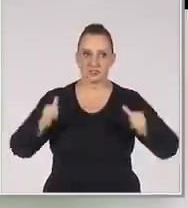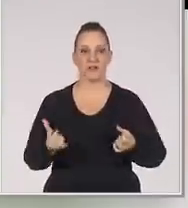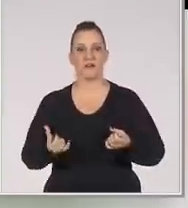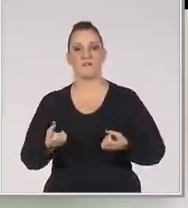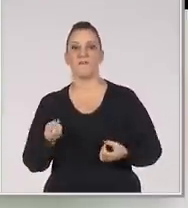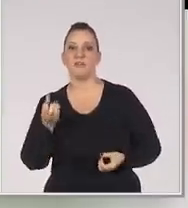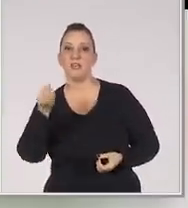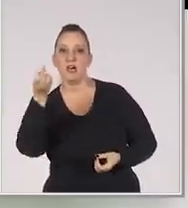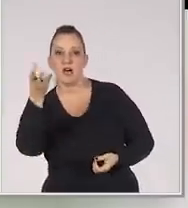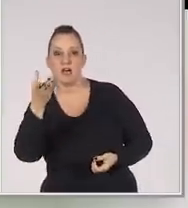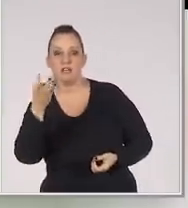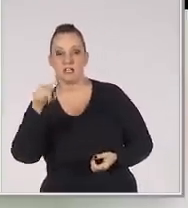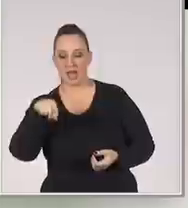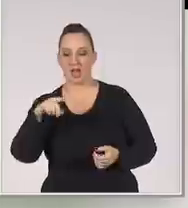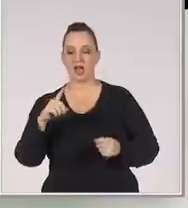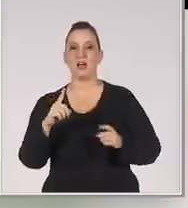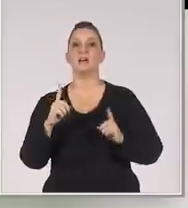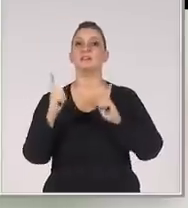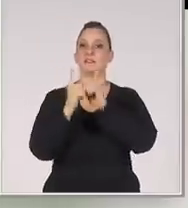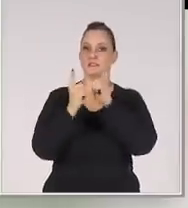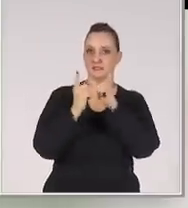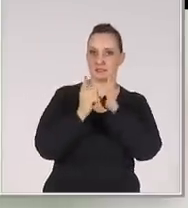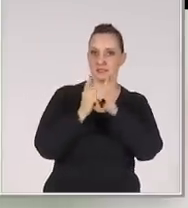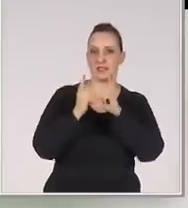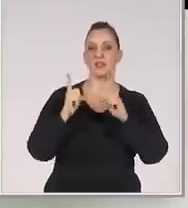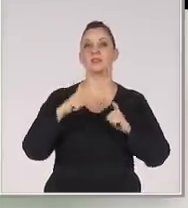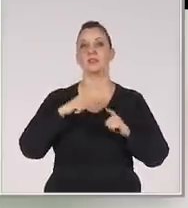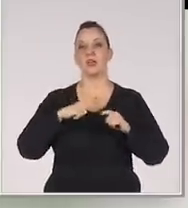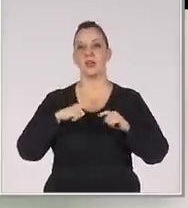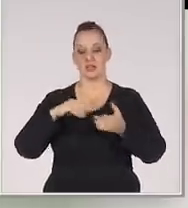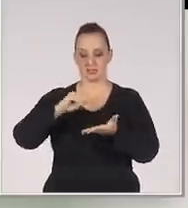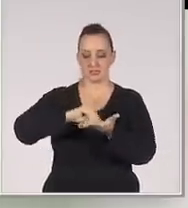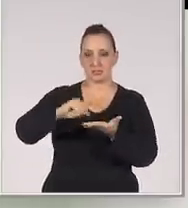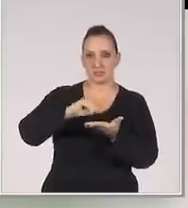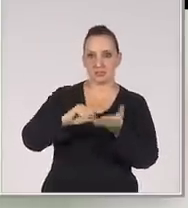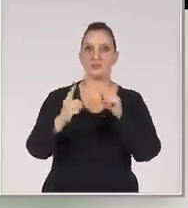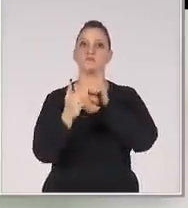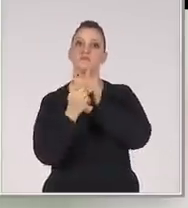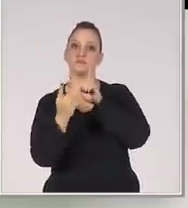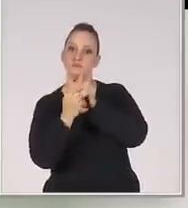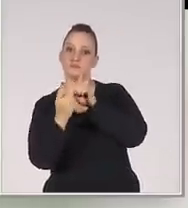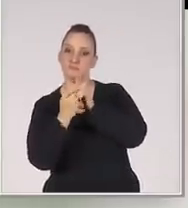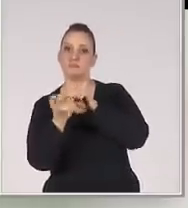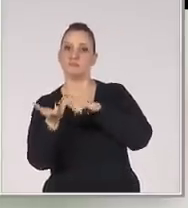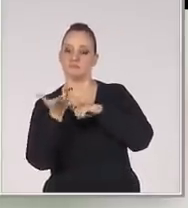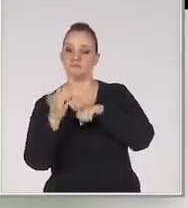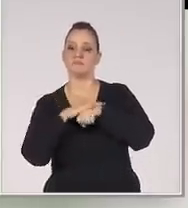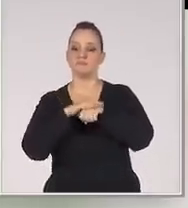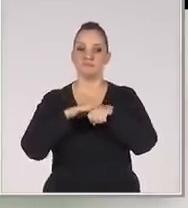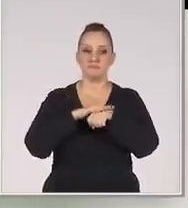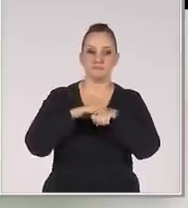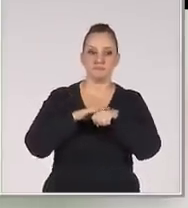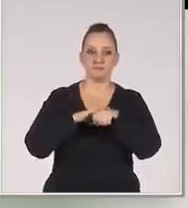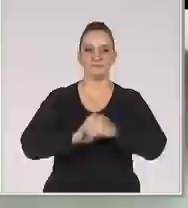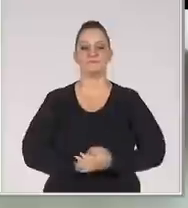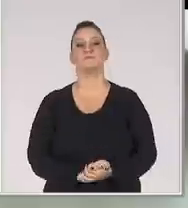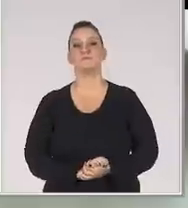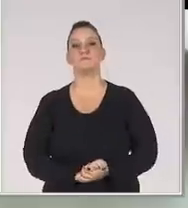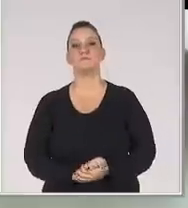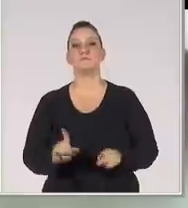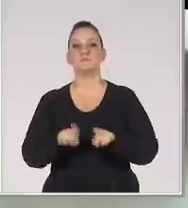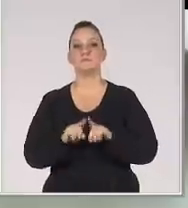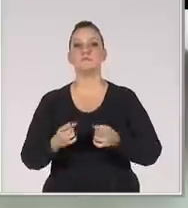viagens Que aí é serviço Mas também ela tem um escritório Que atende os clientes que querem E vão lá comprar os pacotes